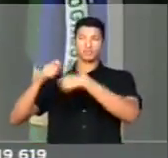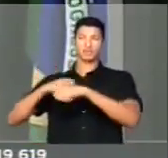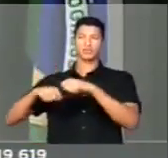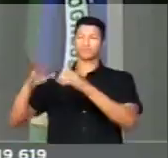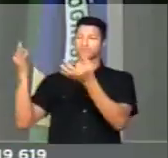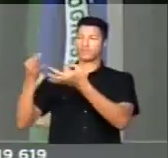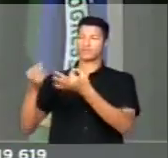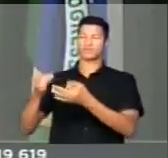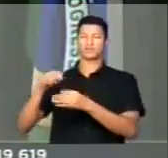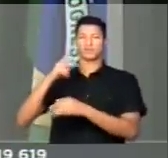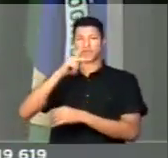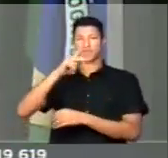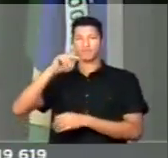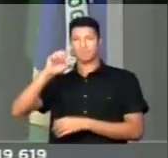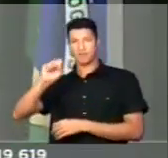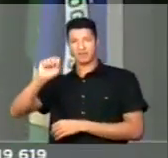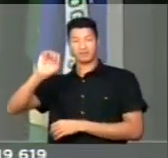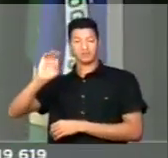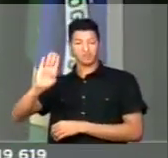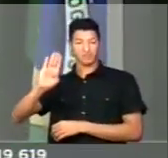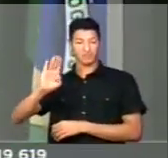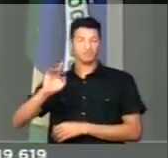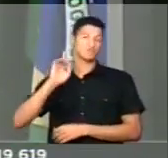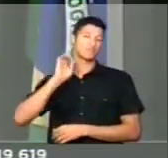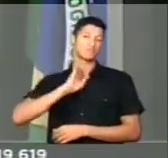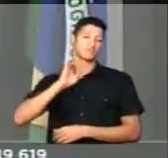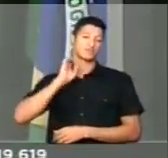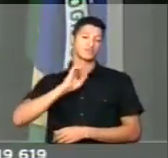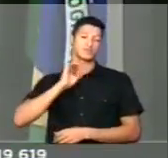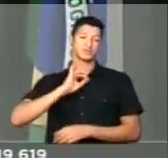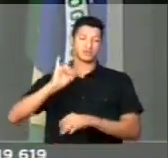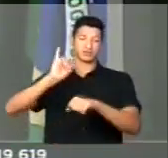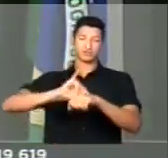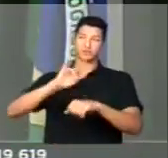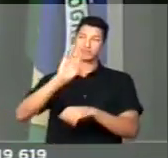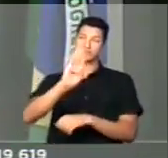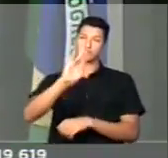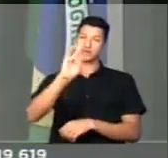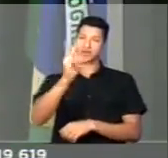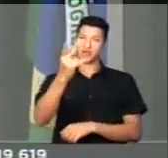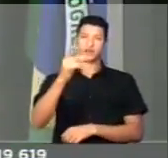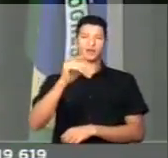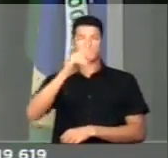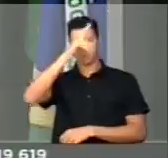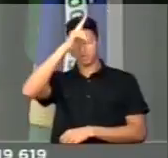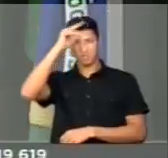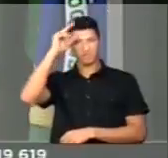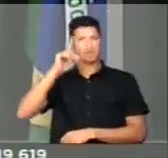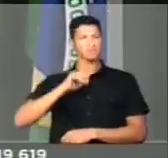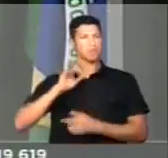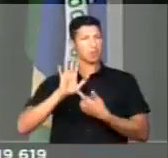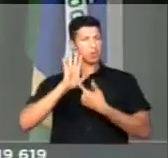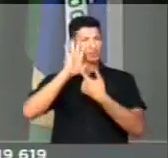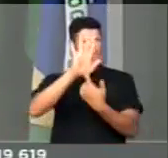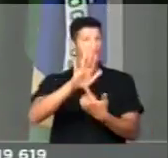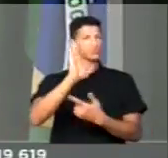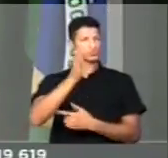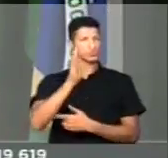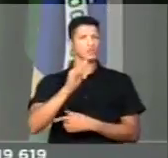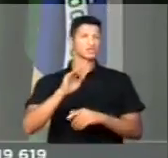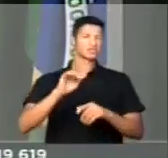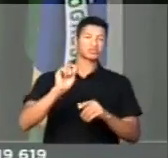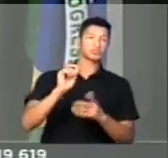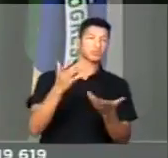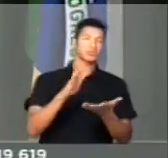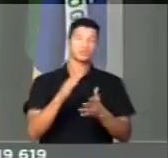exitosa do Partido Socialista Brasileiro, em Minas Gerais, na capital, em Belo Horizonte, onde o prefeito tem demonstrado nada